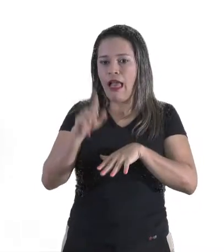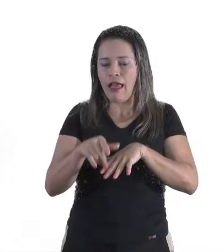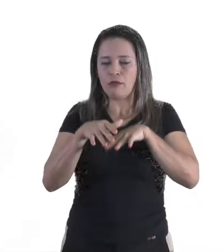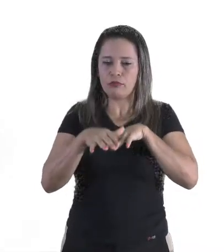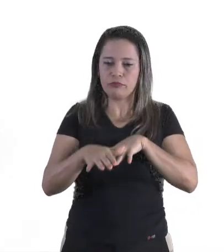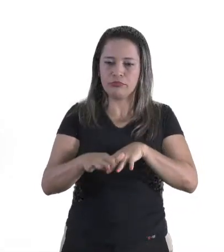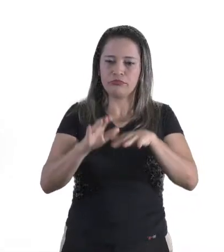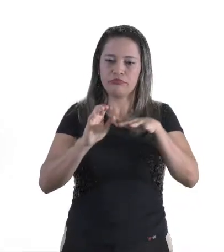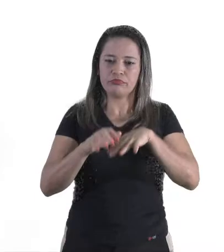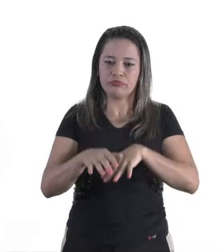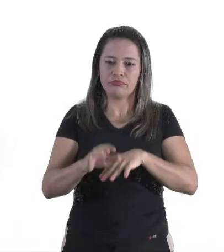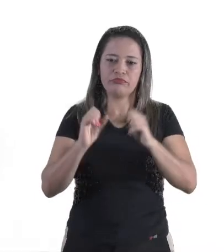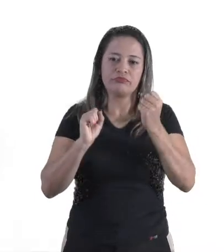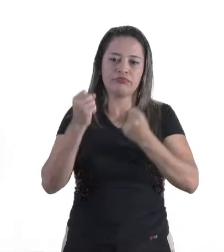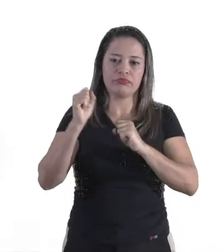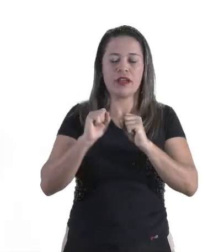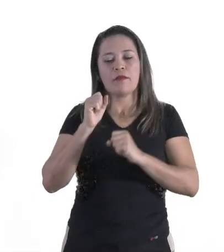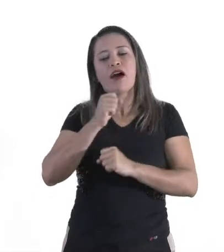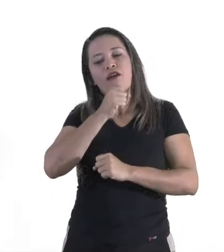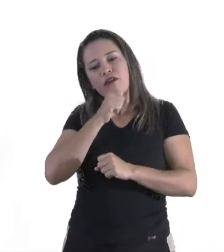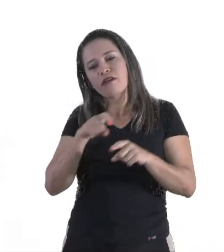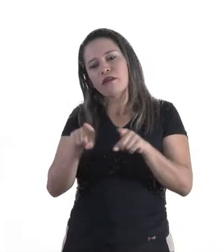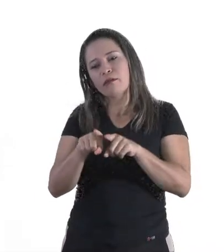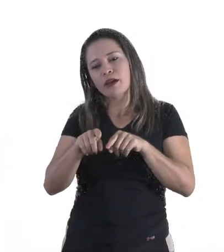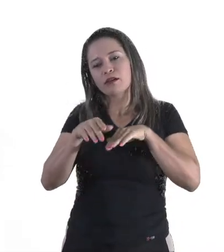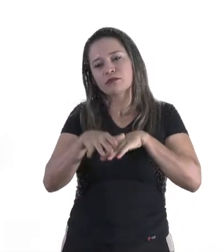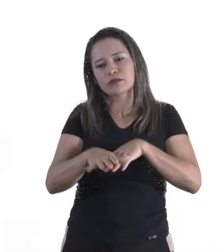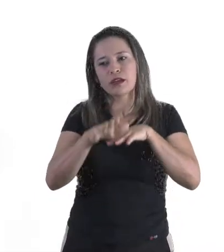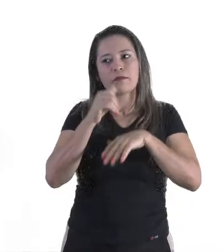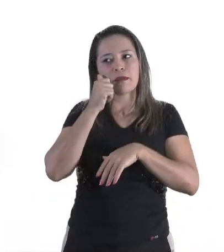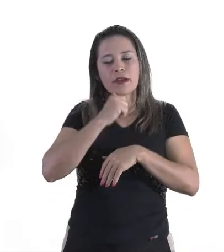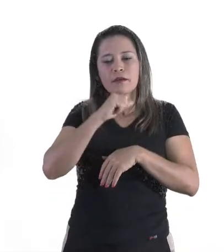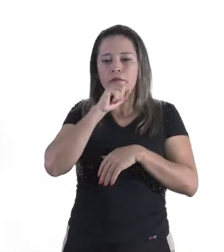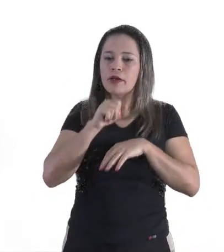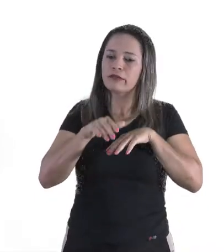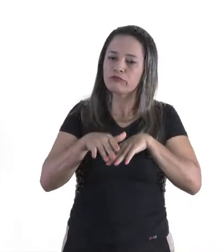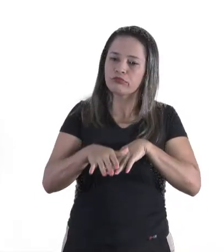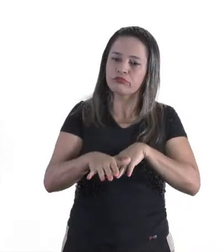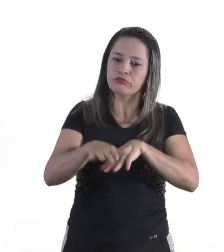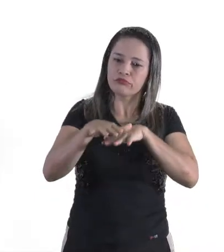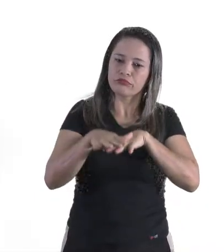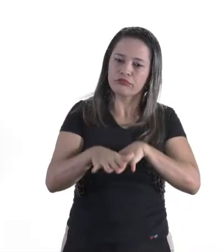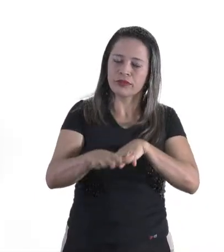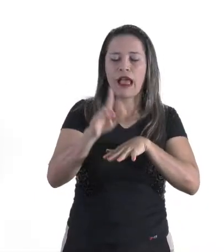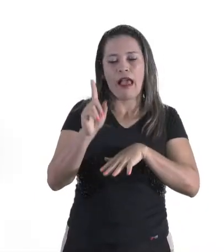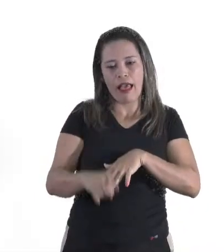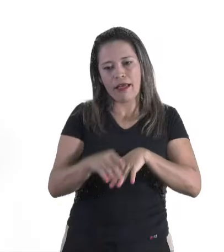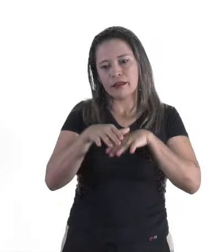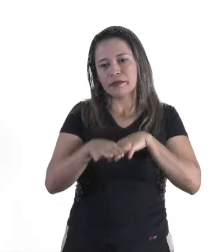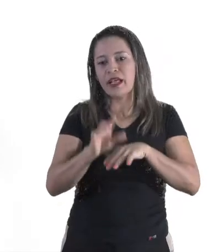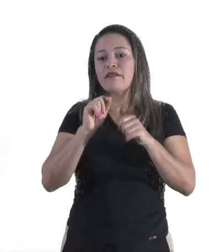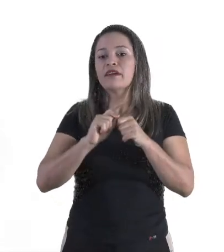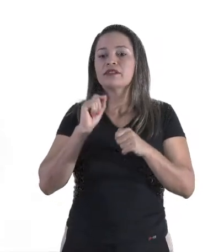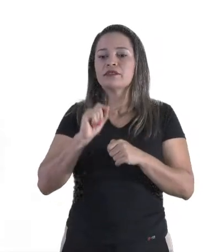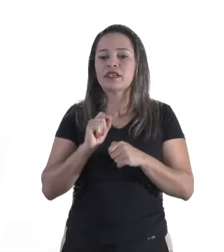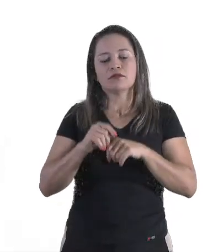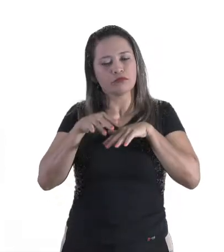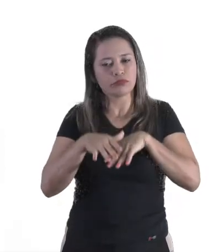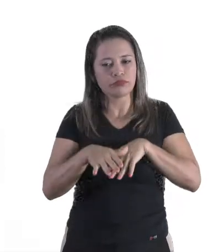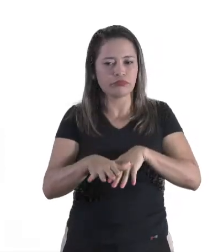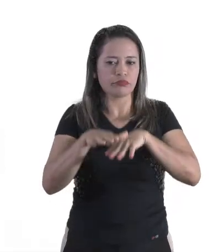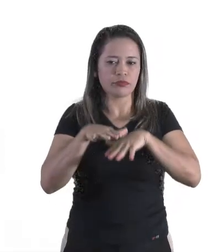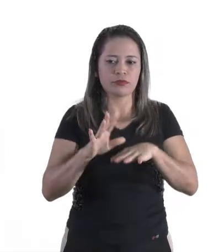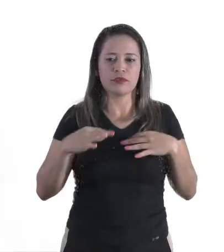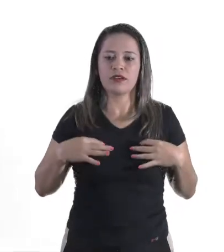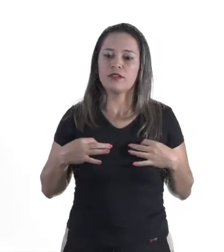costurar. A minha avó também costurava, a minha mãe costura. É a costureira. O que ela faz? Ela costura